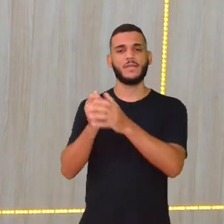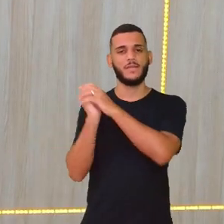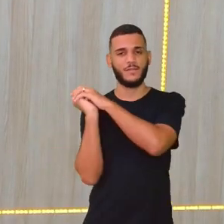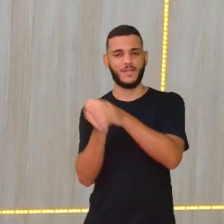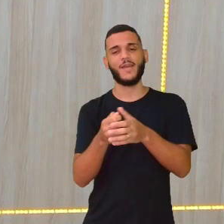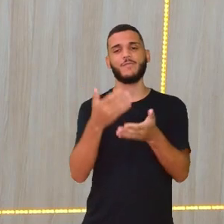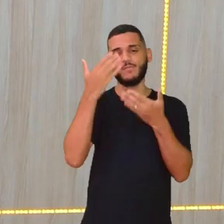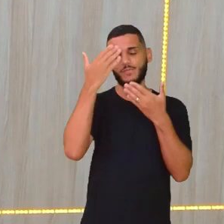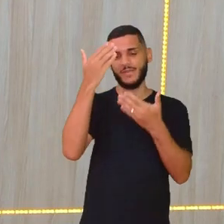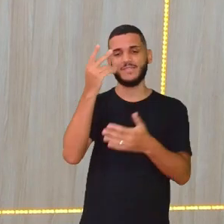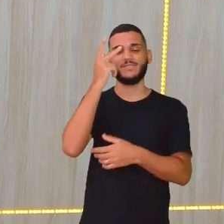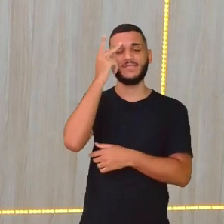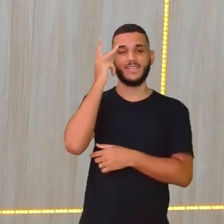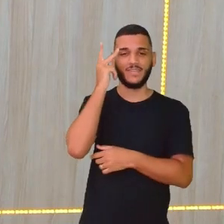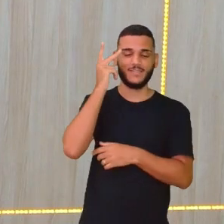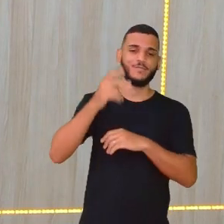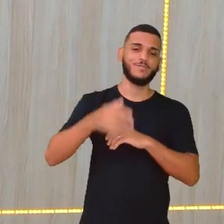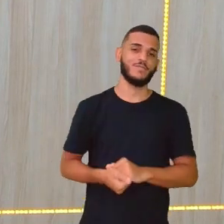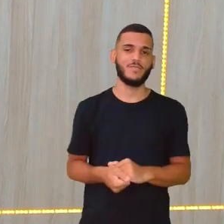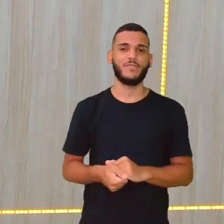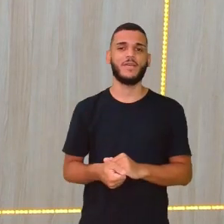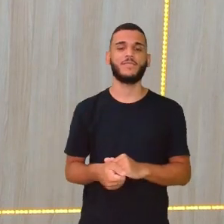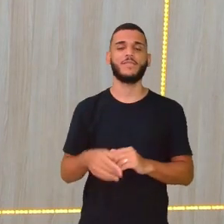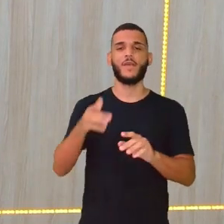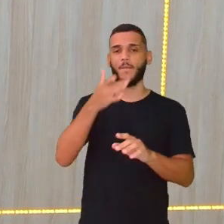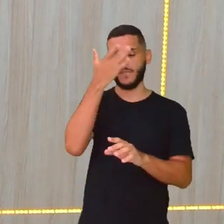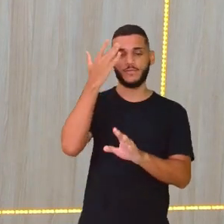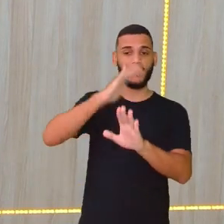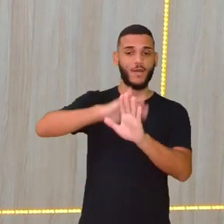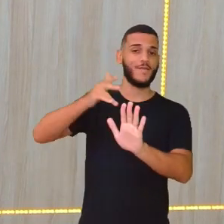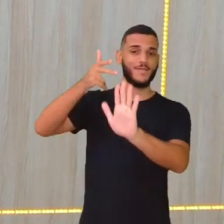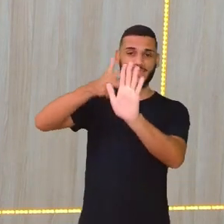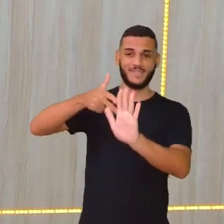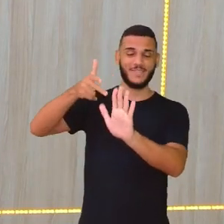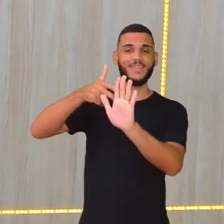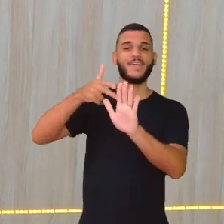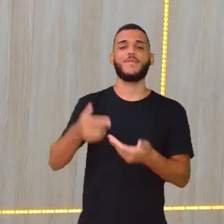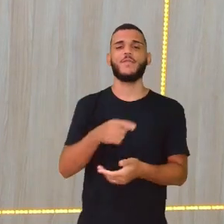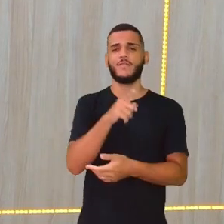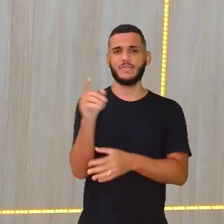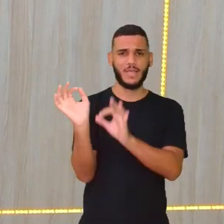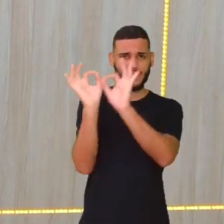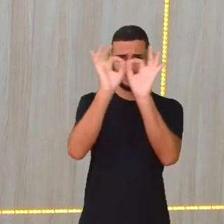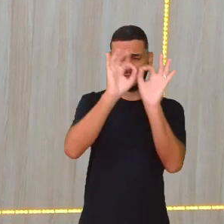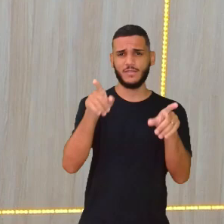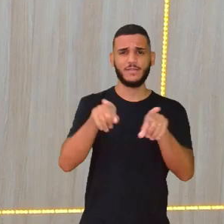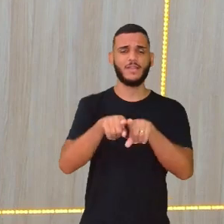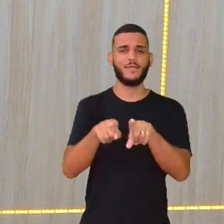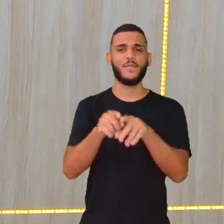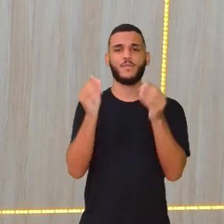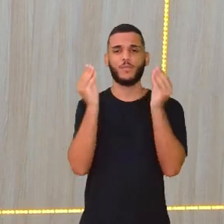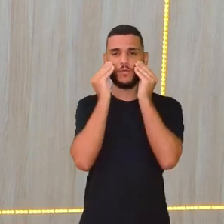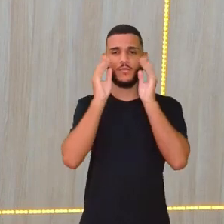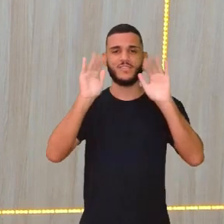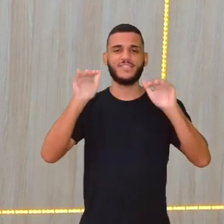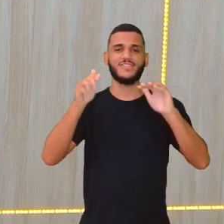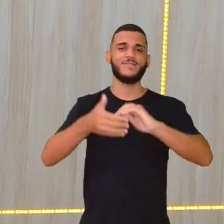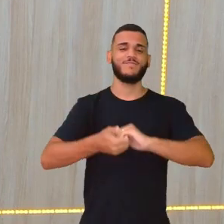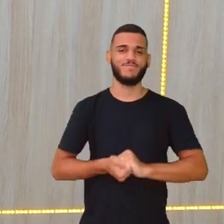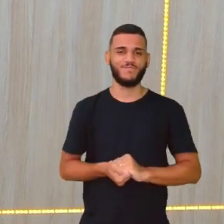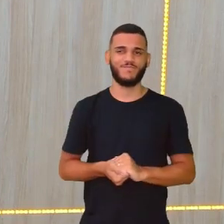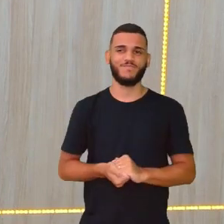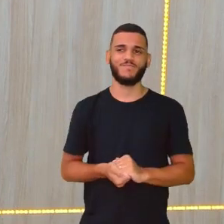Klinsma, né? A Isa e a Cleitinho que estão ali no estúdio e a você que está nos assistindo. Um cheiro e até a próxima.